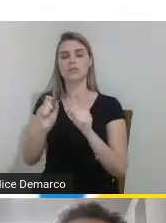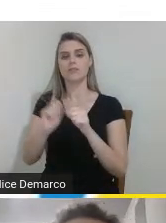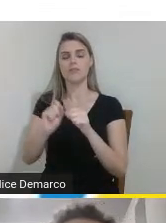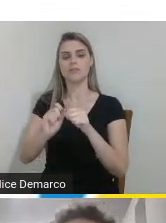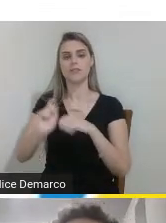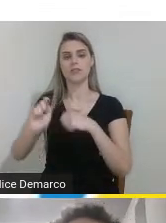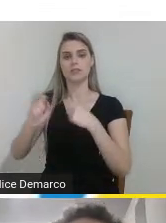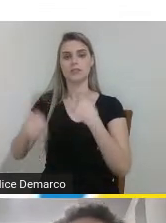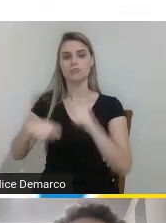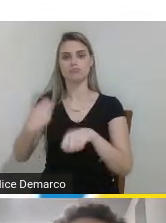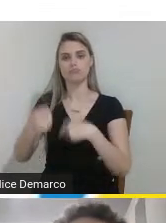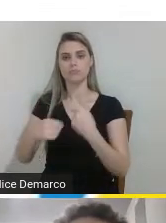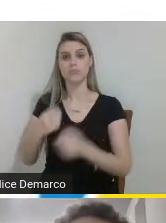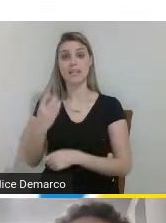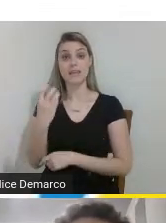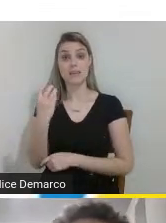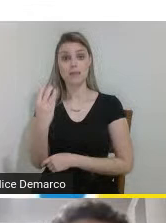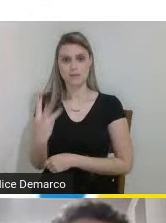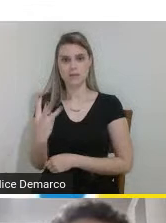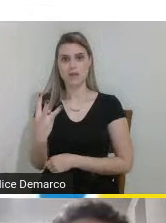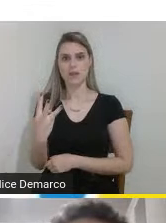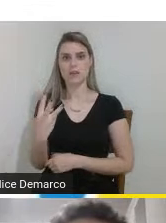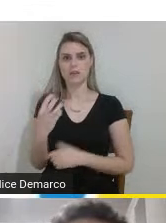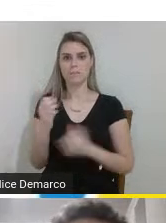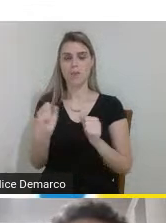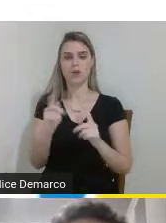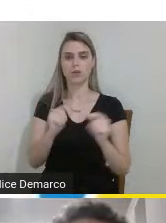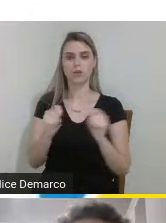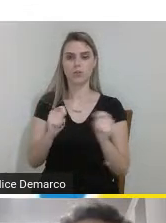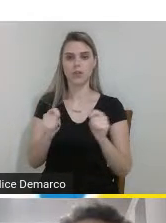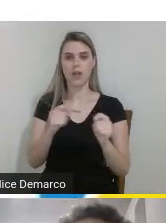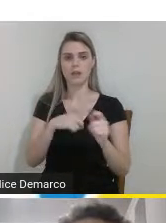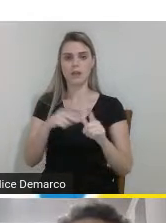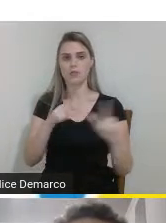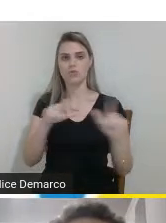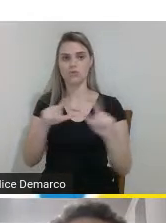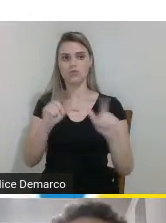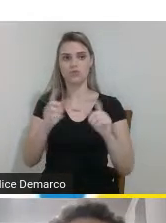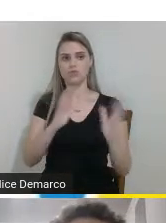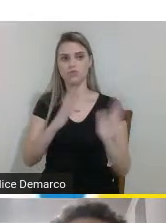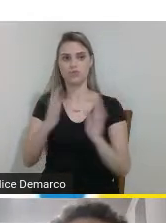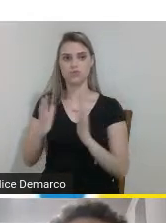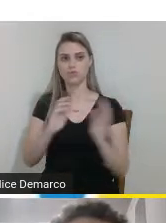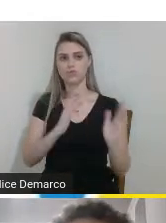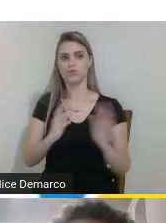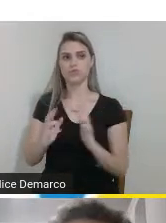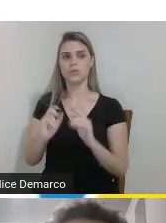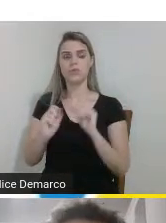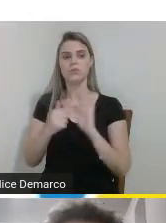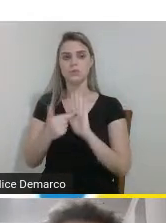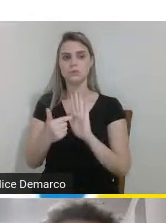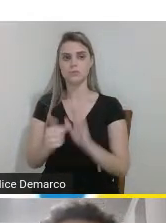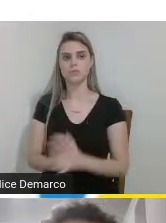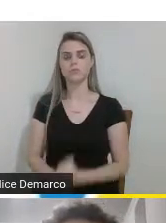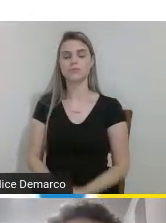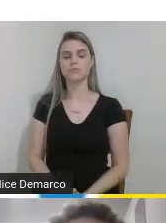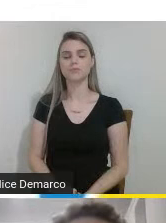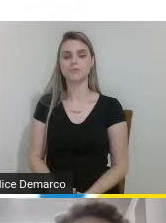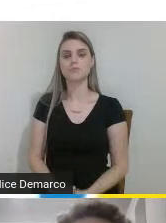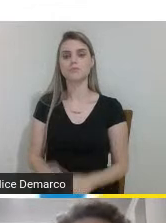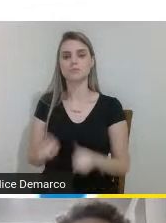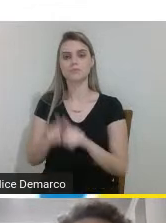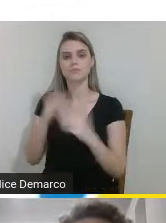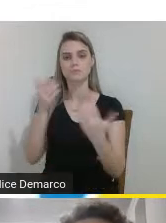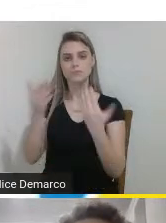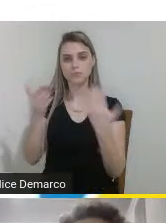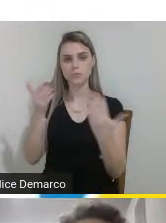permitem que o usuário controle a velocidade do sinal que está sendo mostrado então a partir dessa análise dessas comparações acho que